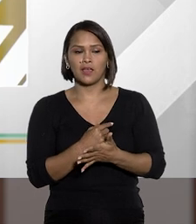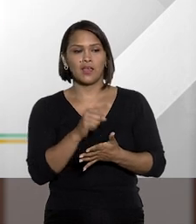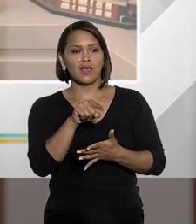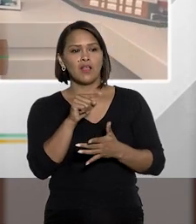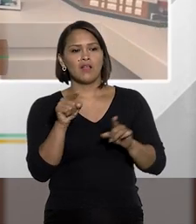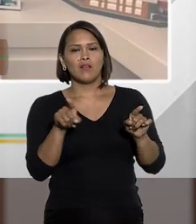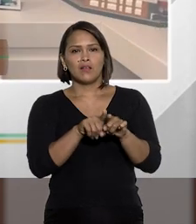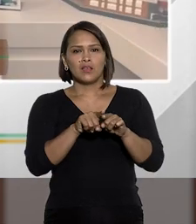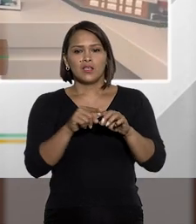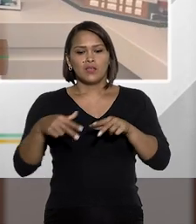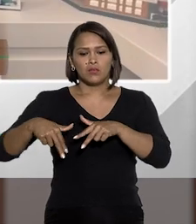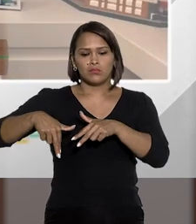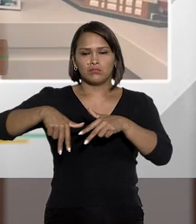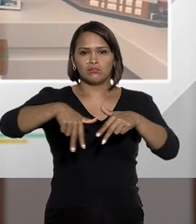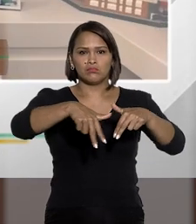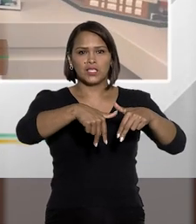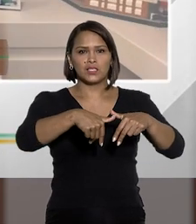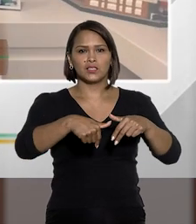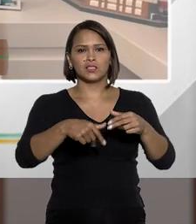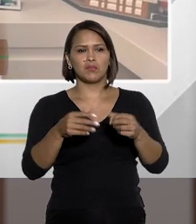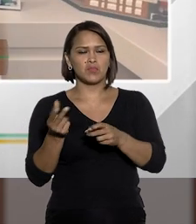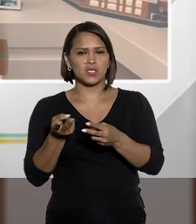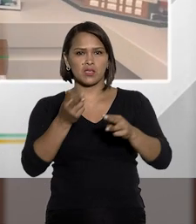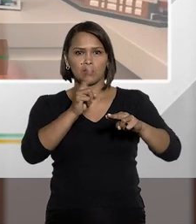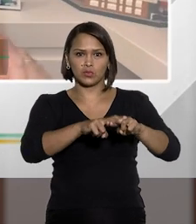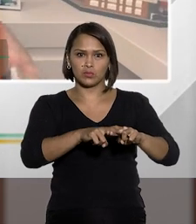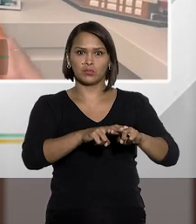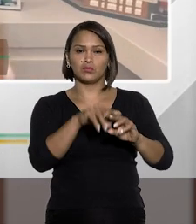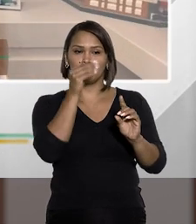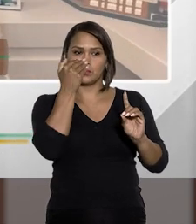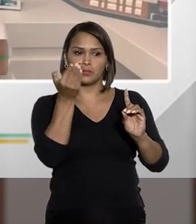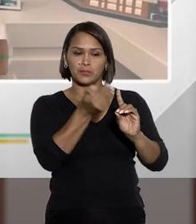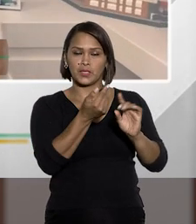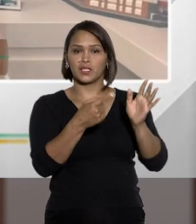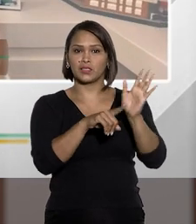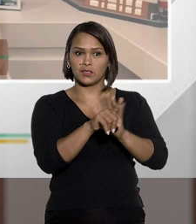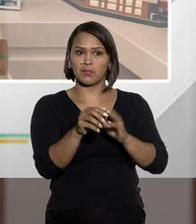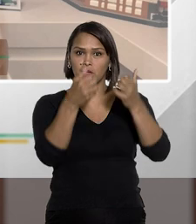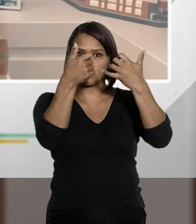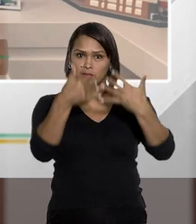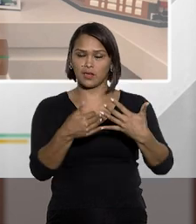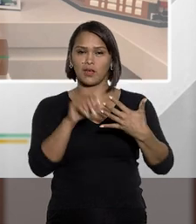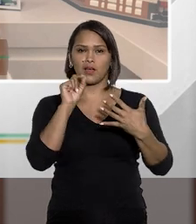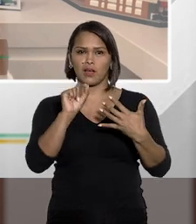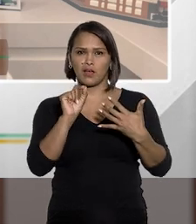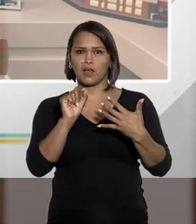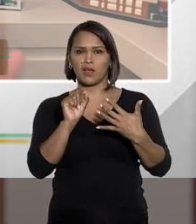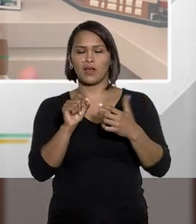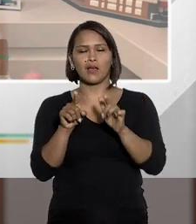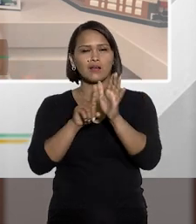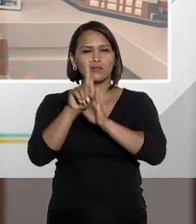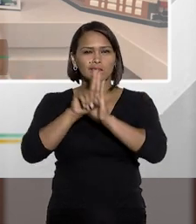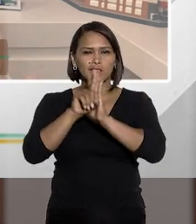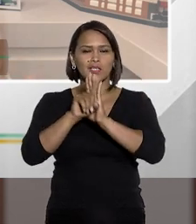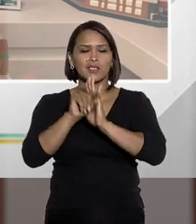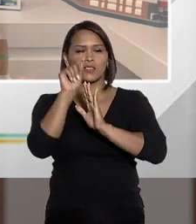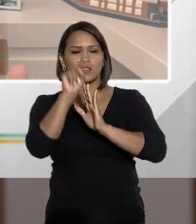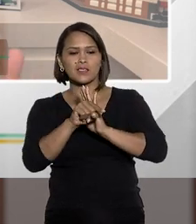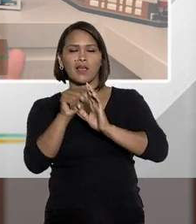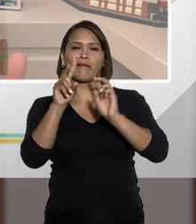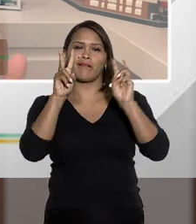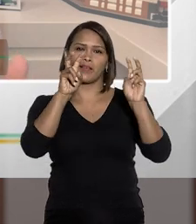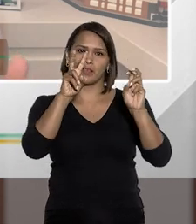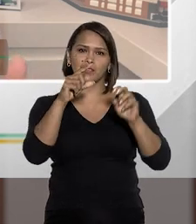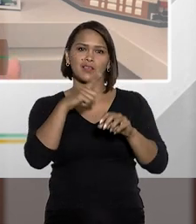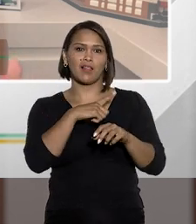a questão da exibição do preso e até para deixar bem clara a pergunta do Tiago o que nós temos que analisar